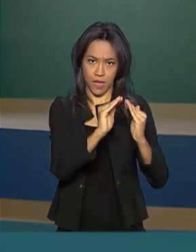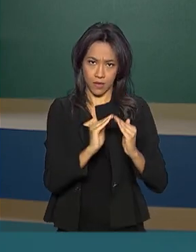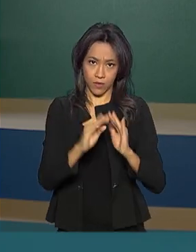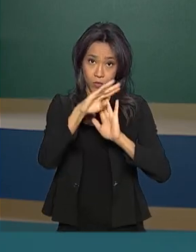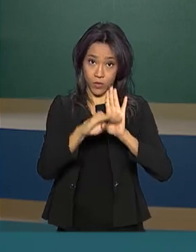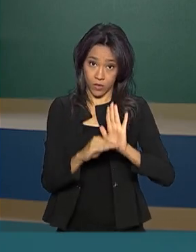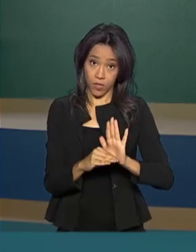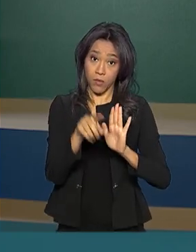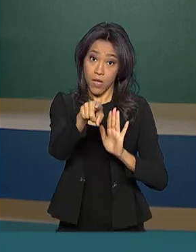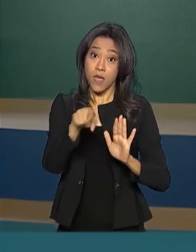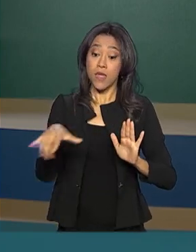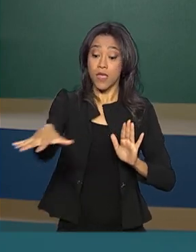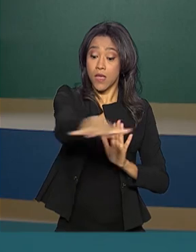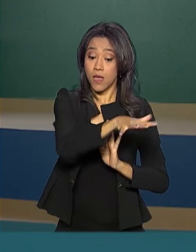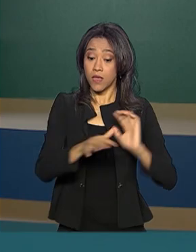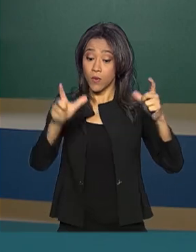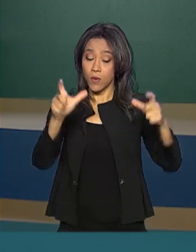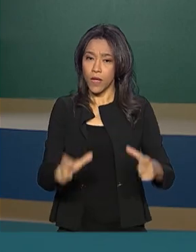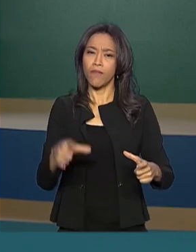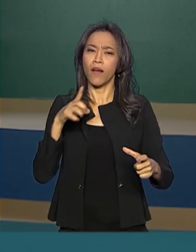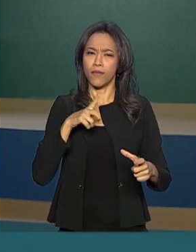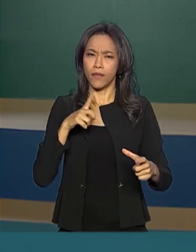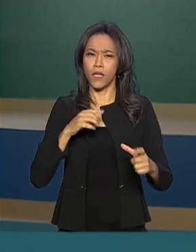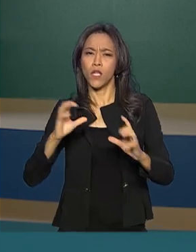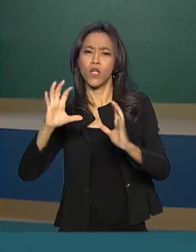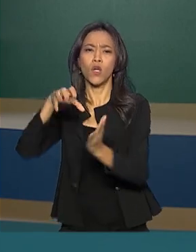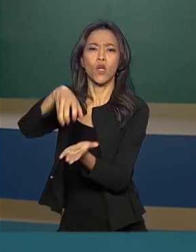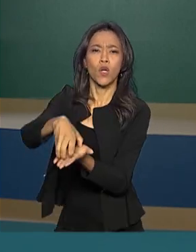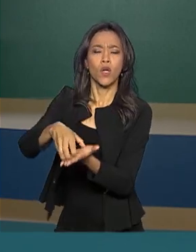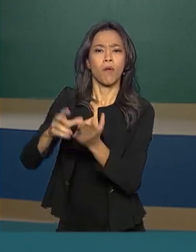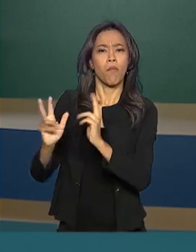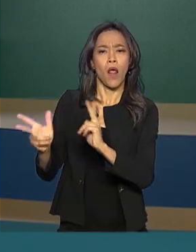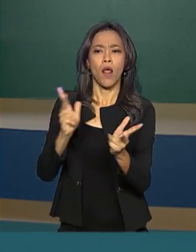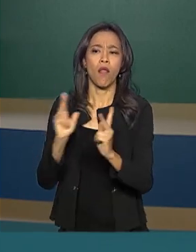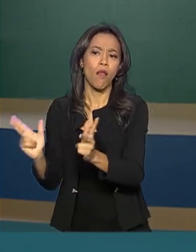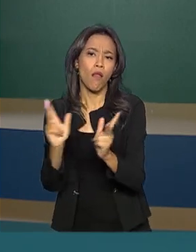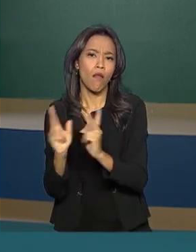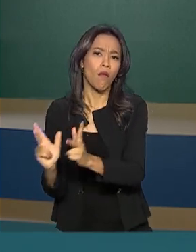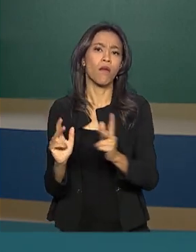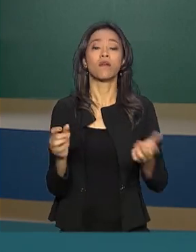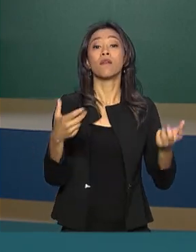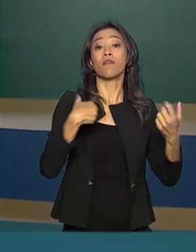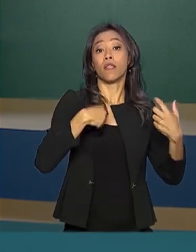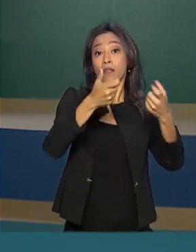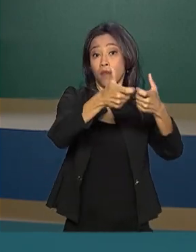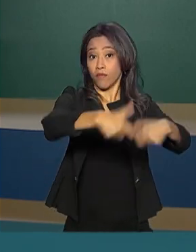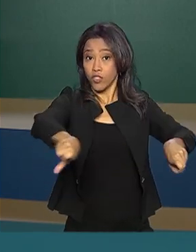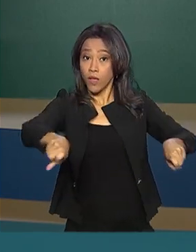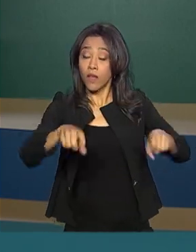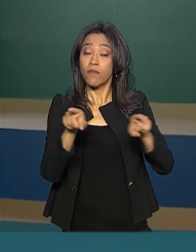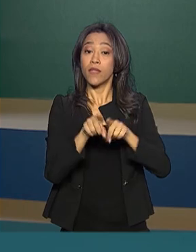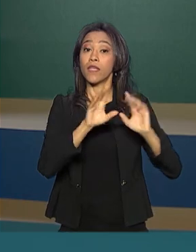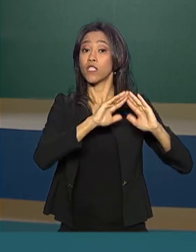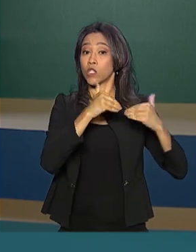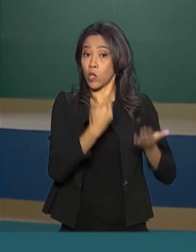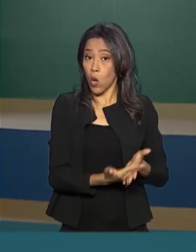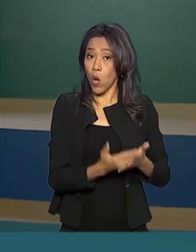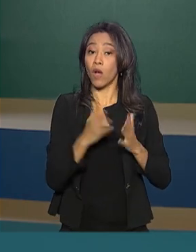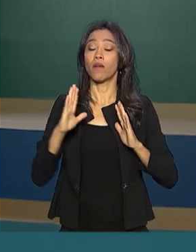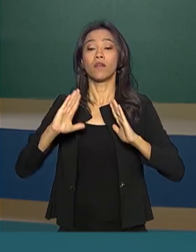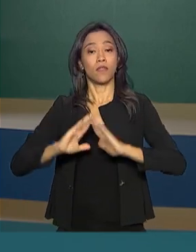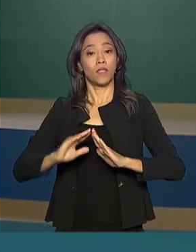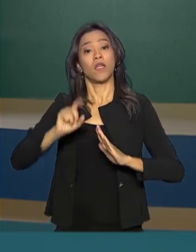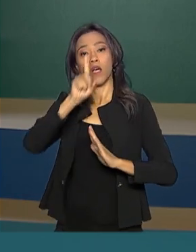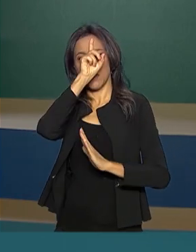complexo habitacional também vão receber centros de convivência, creches, ginásios e duas unidades básicas de saúde. À